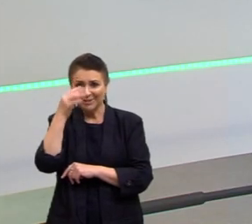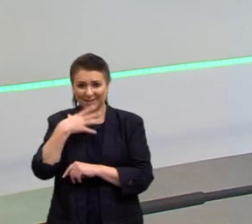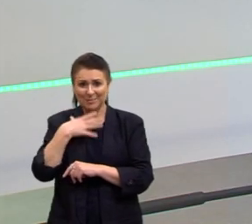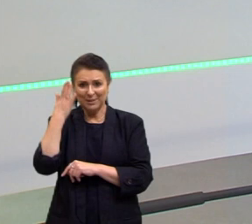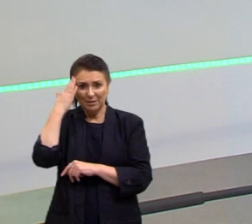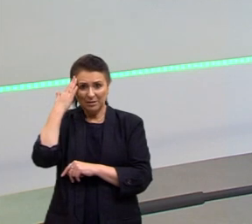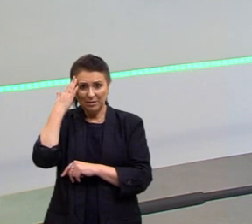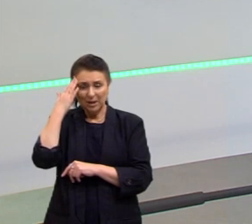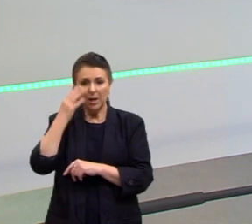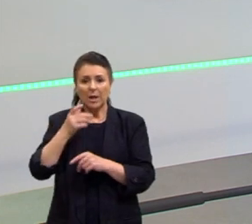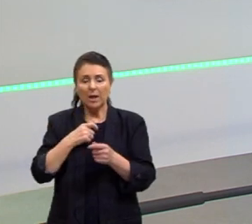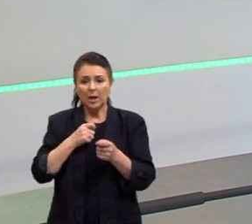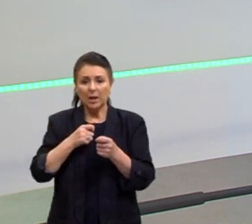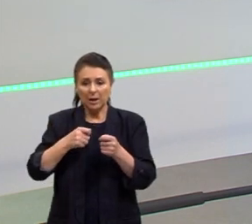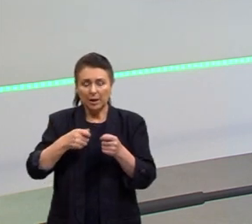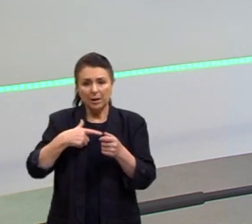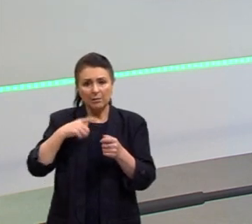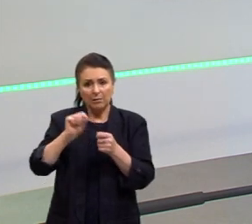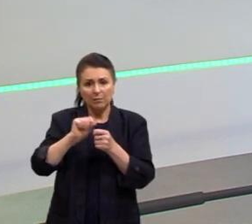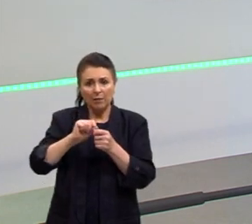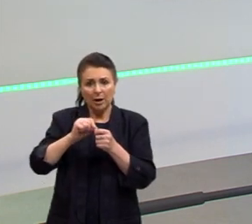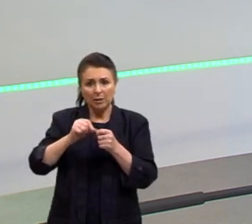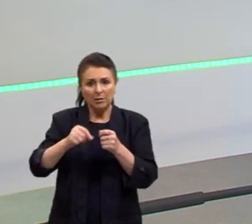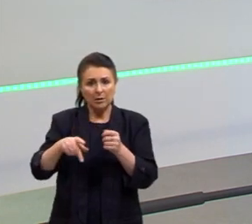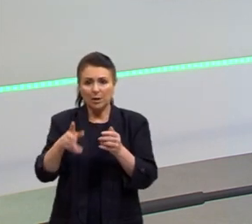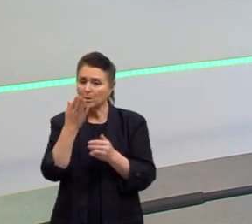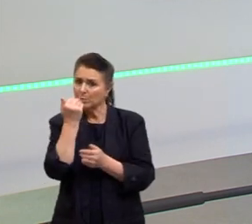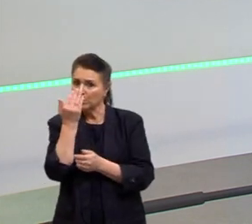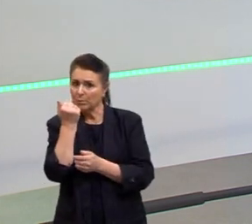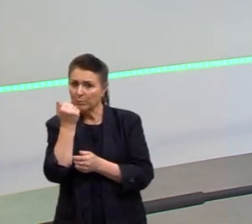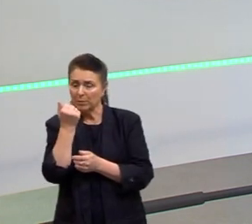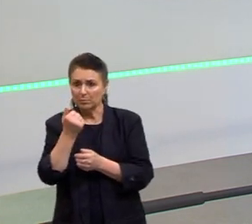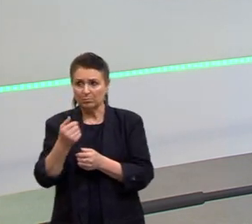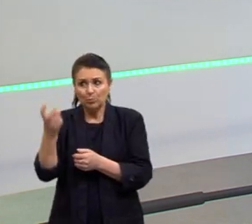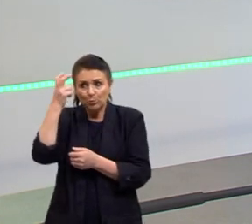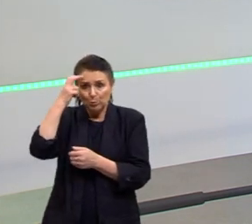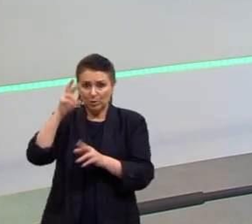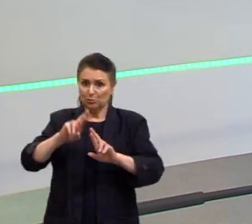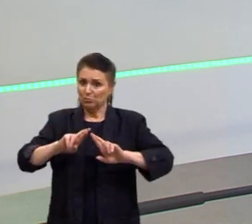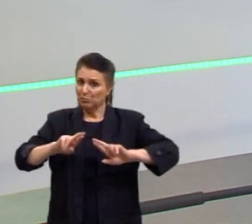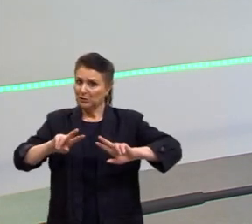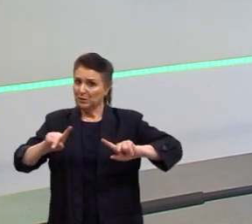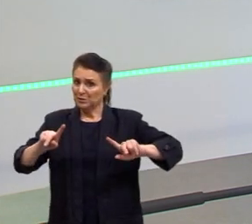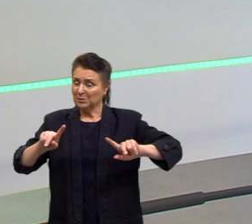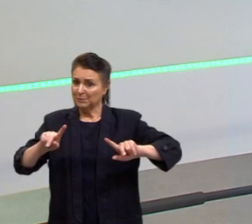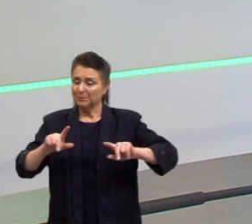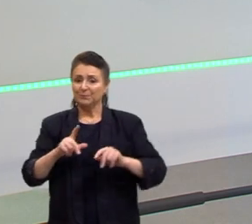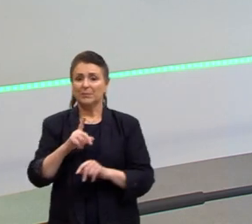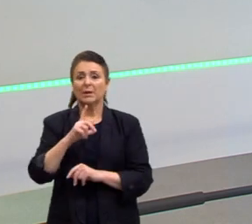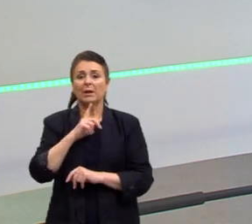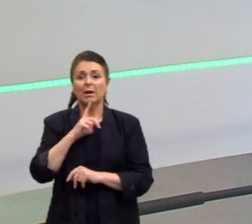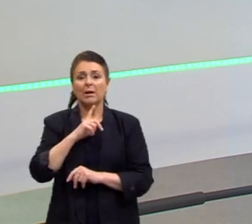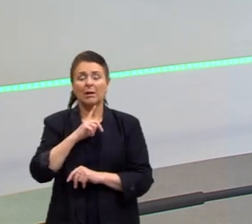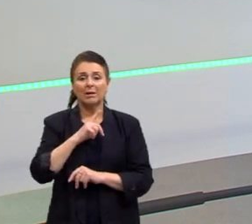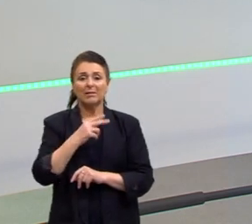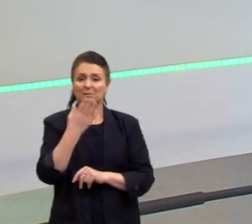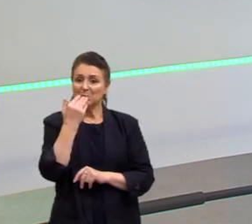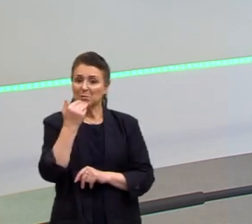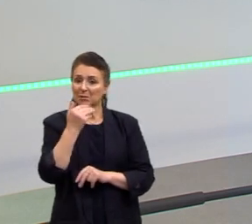como prato típico. Culturas diferenciadas trazem culinárias